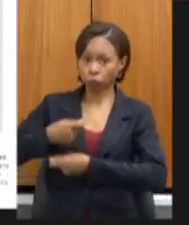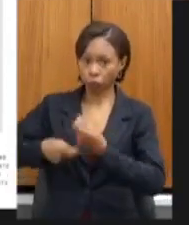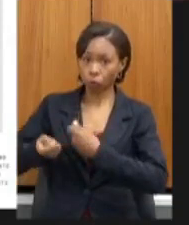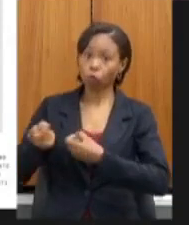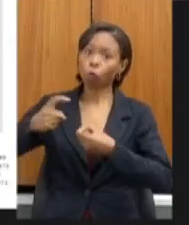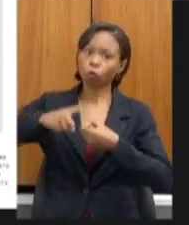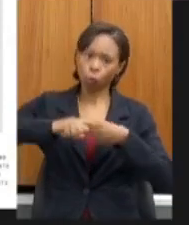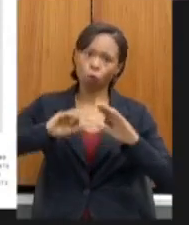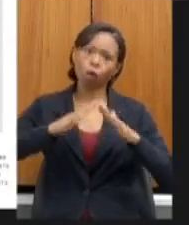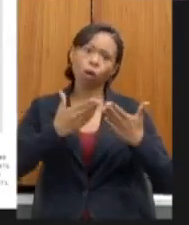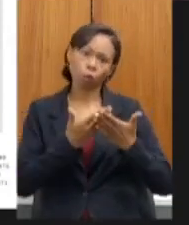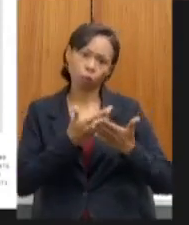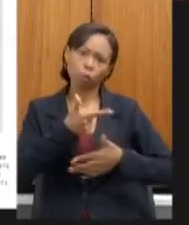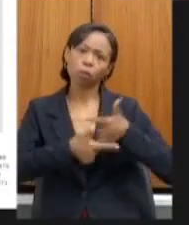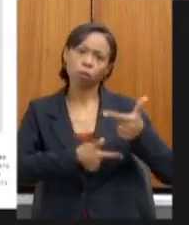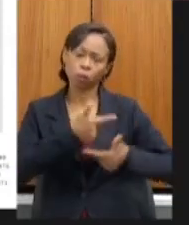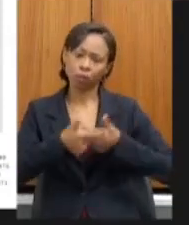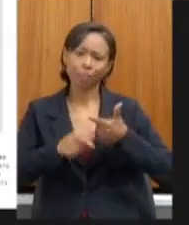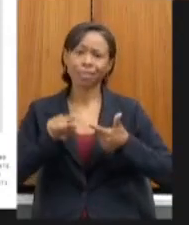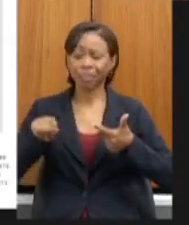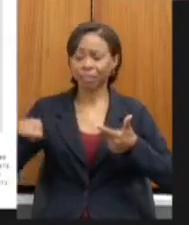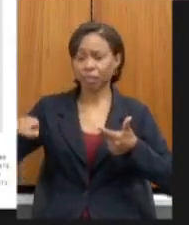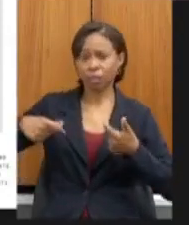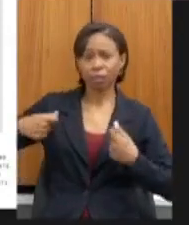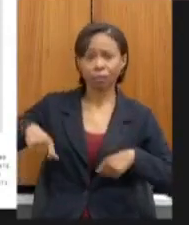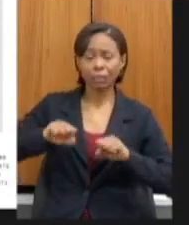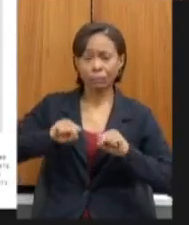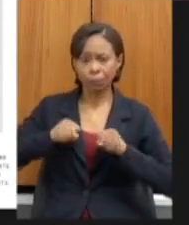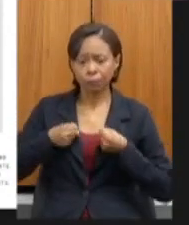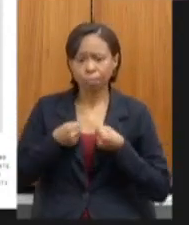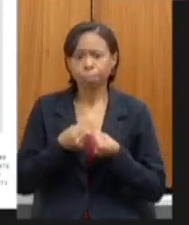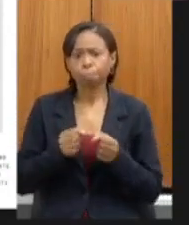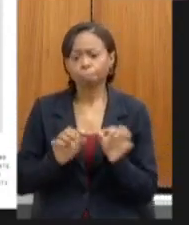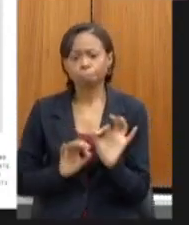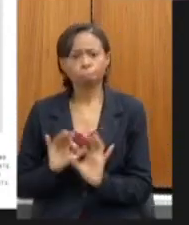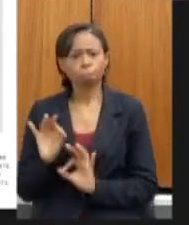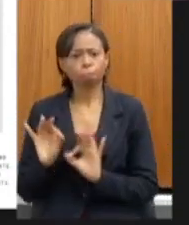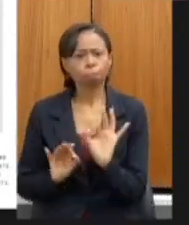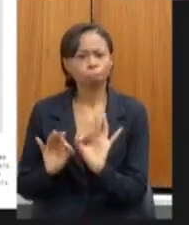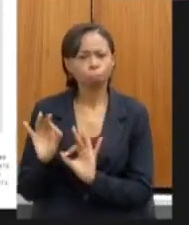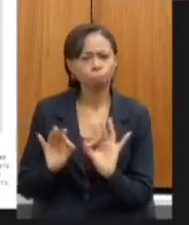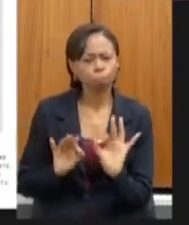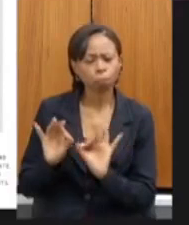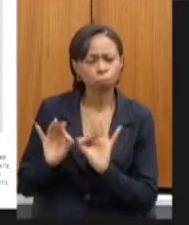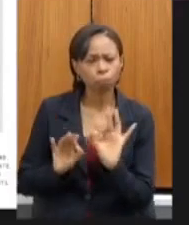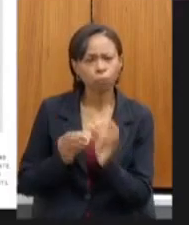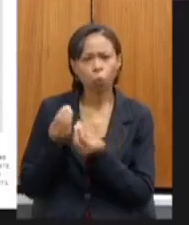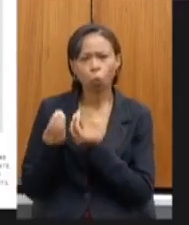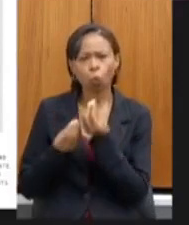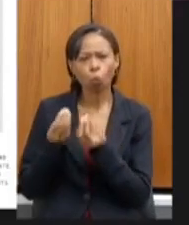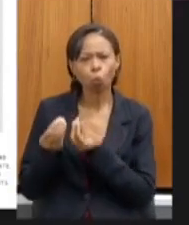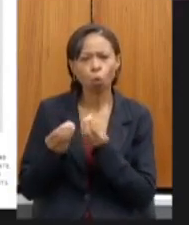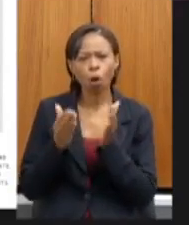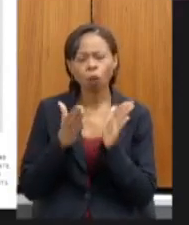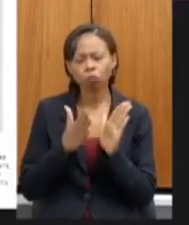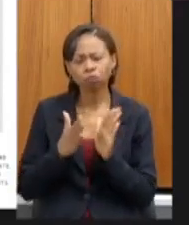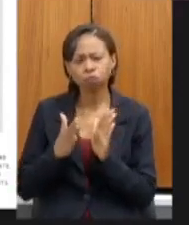precisaram se desdobrar para preparar inicialmente todo o processo de